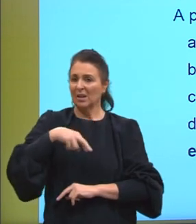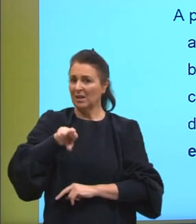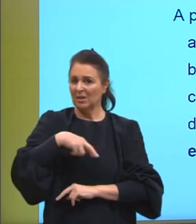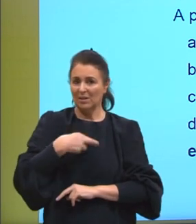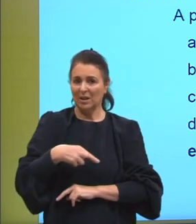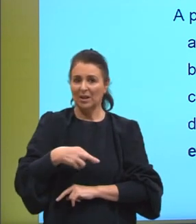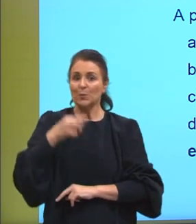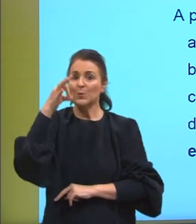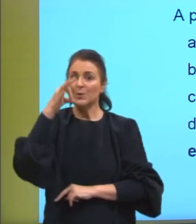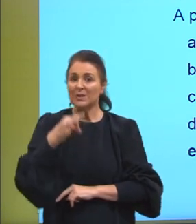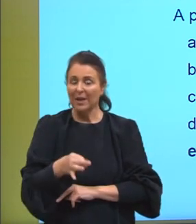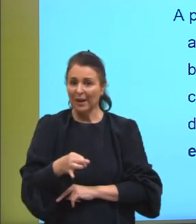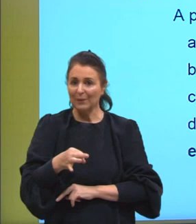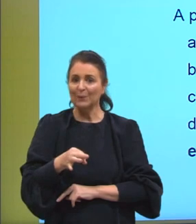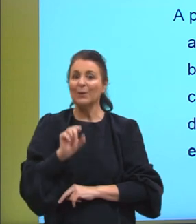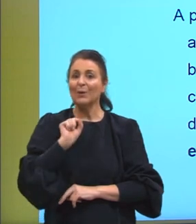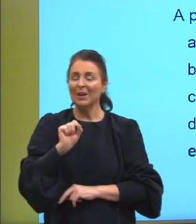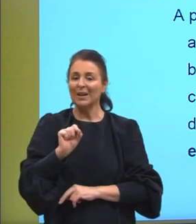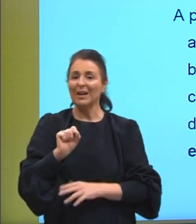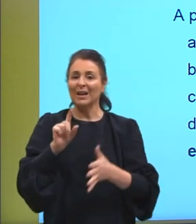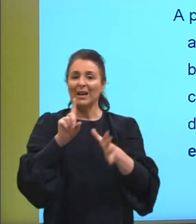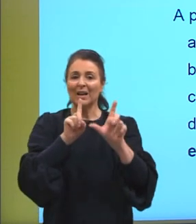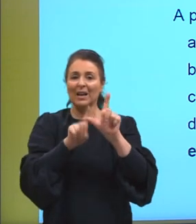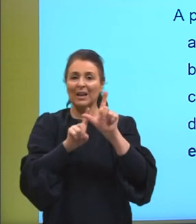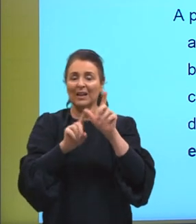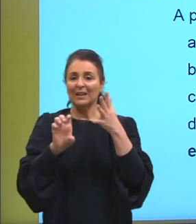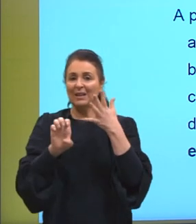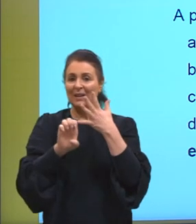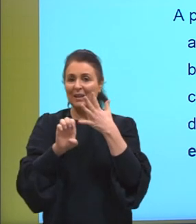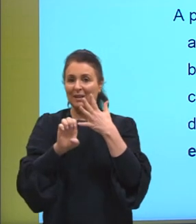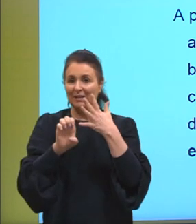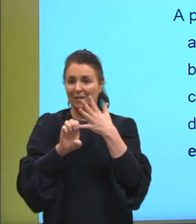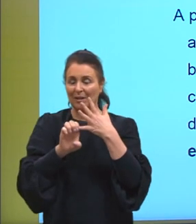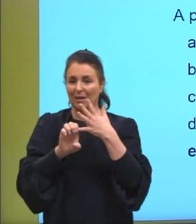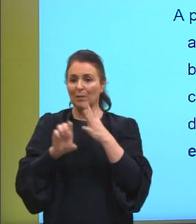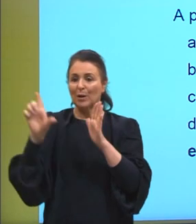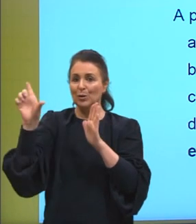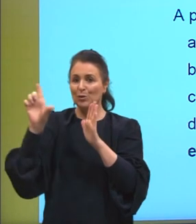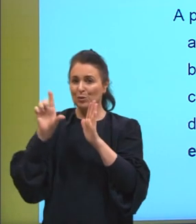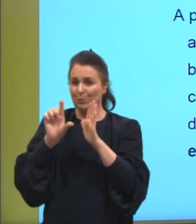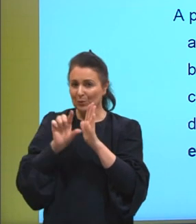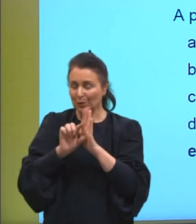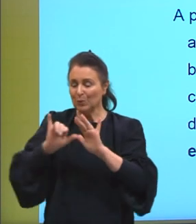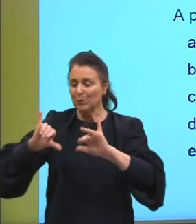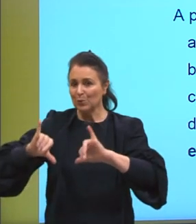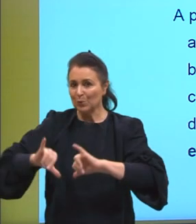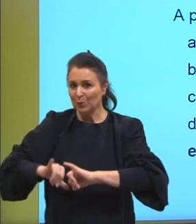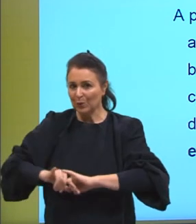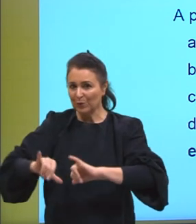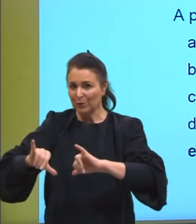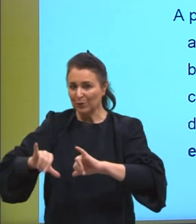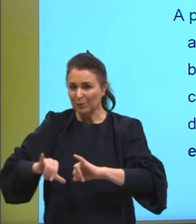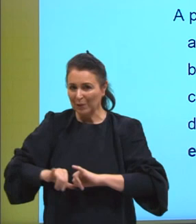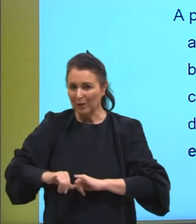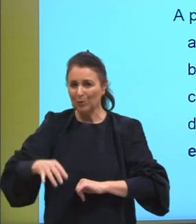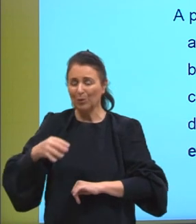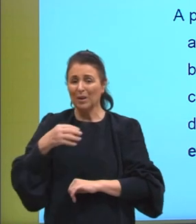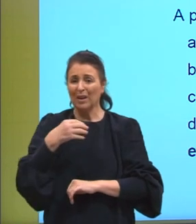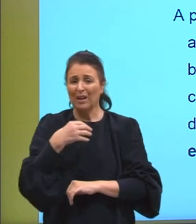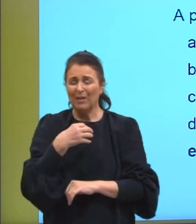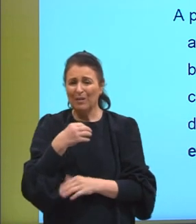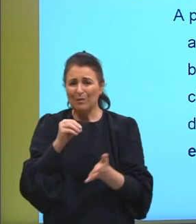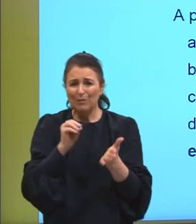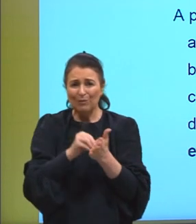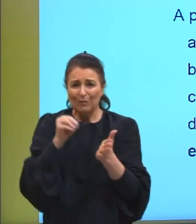correta é a alternativa E, instrumento para minimizar o sofrimento de desamparo social.